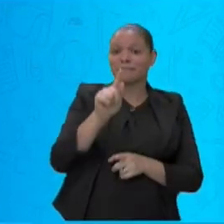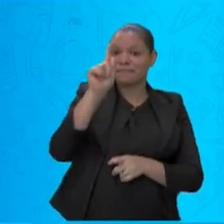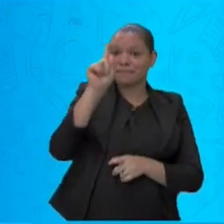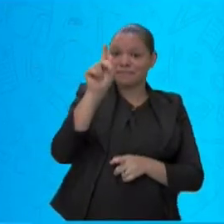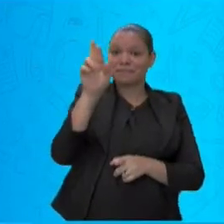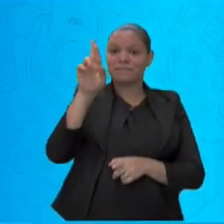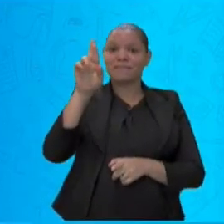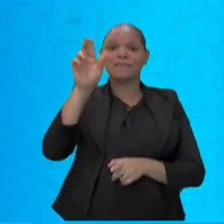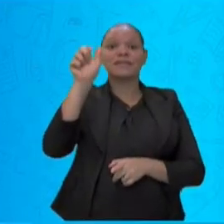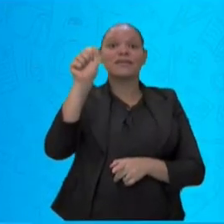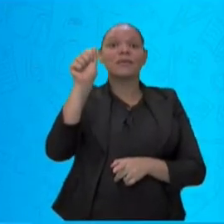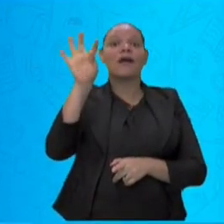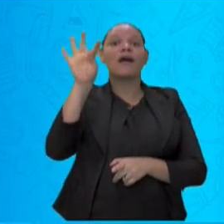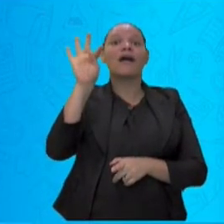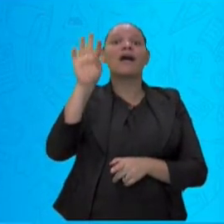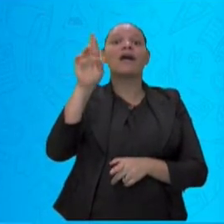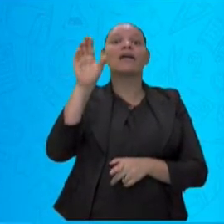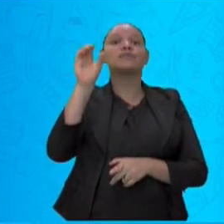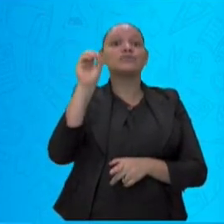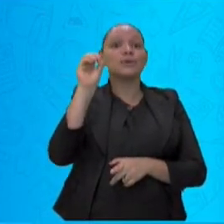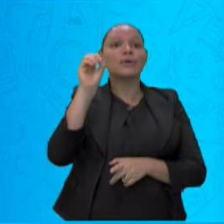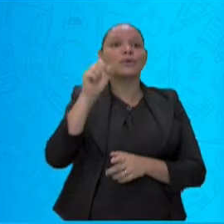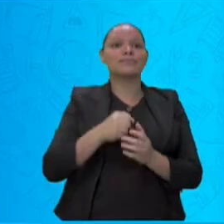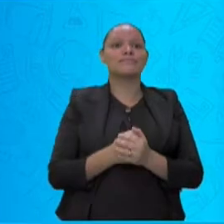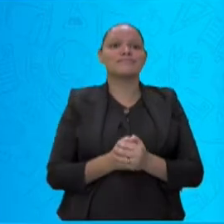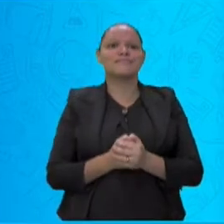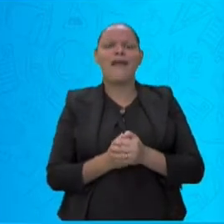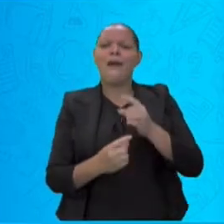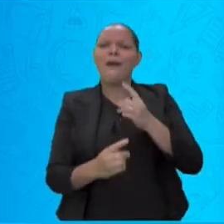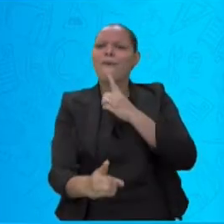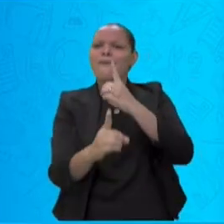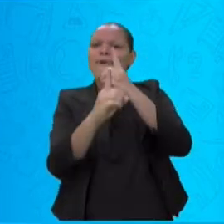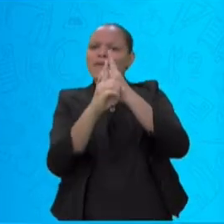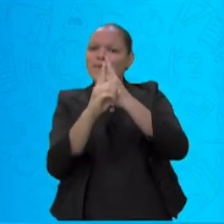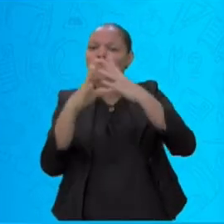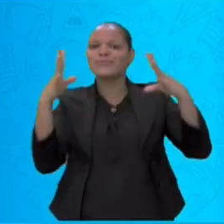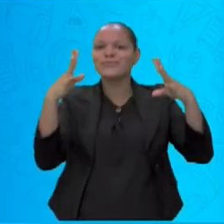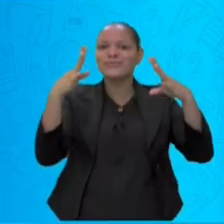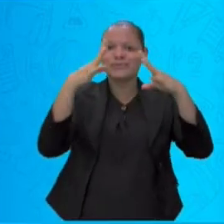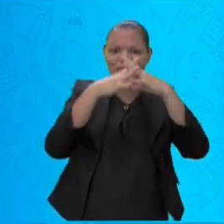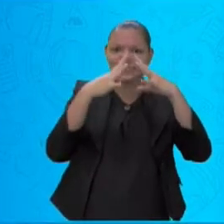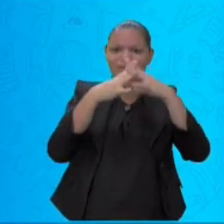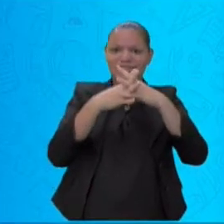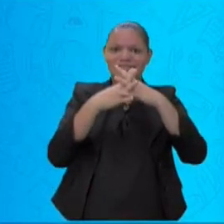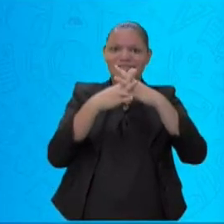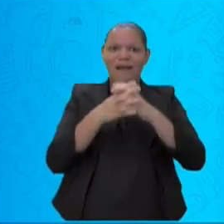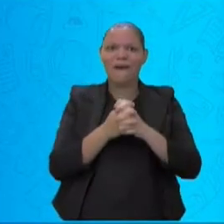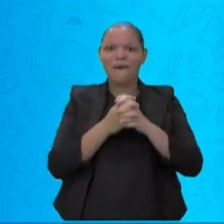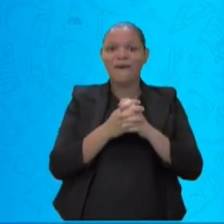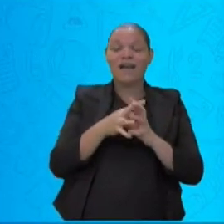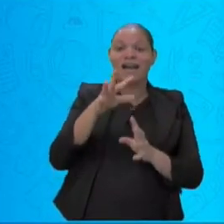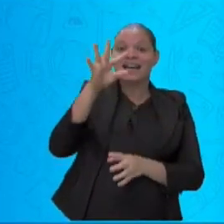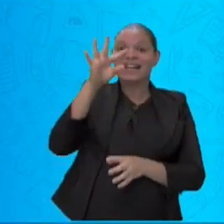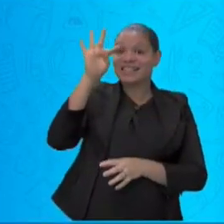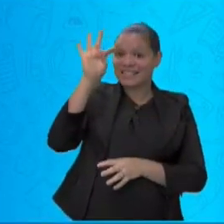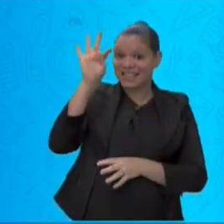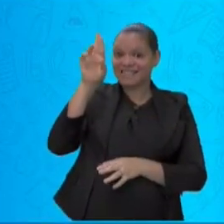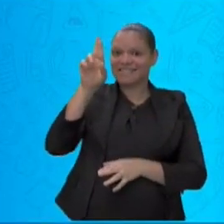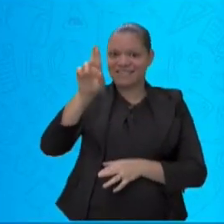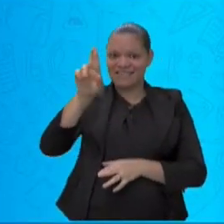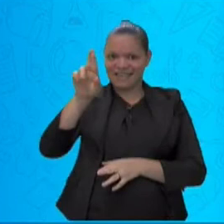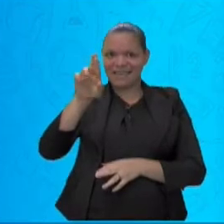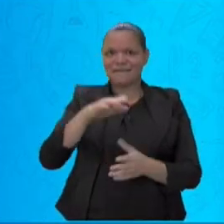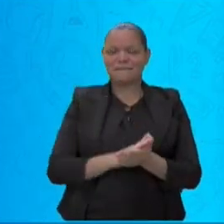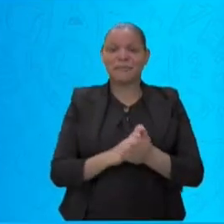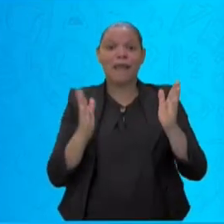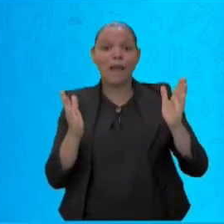Muito bem. Ele está aqui. É o TR. Agora, para a gente saber perfeito ou imperfeito, vamos fazer a